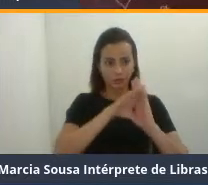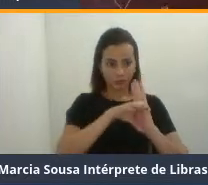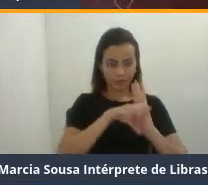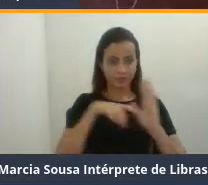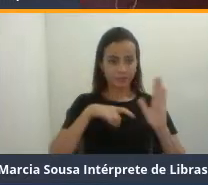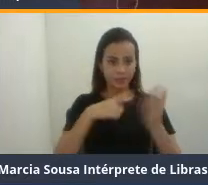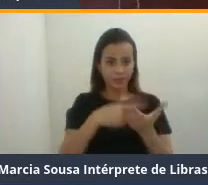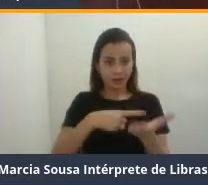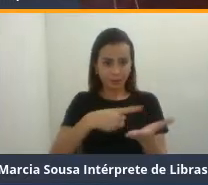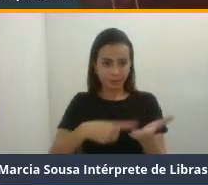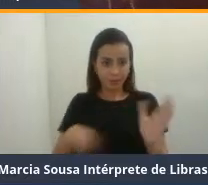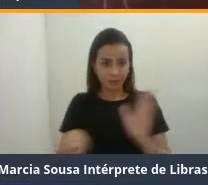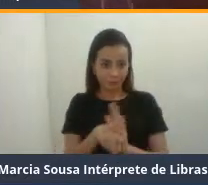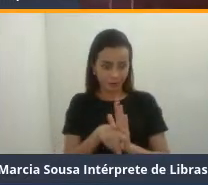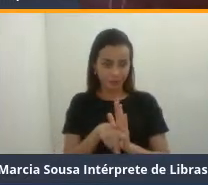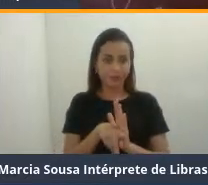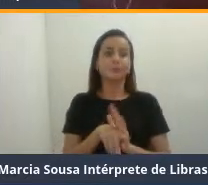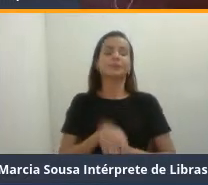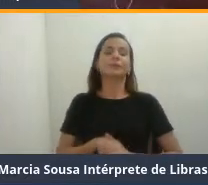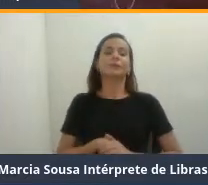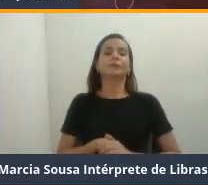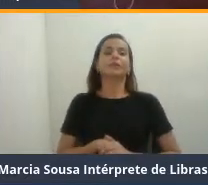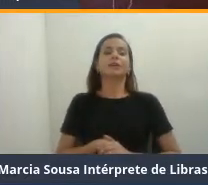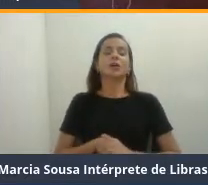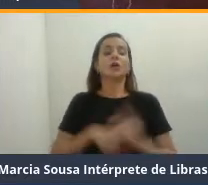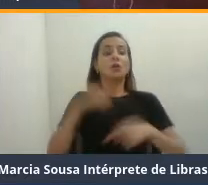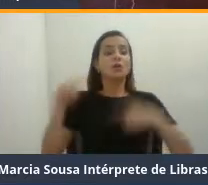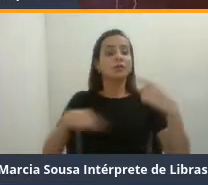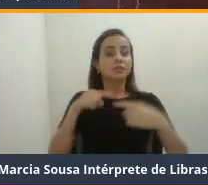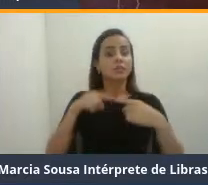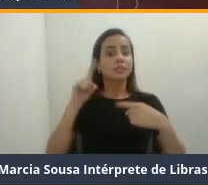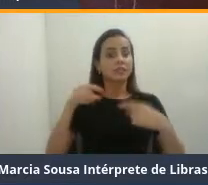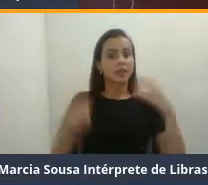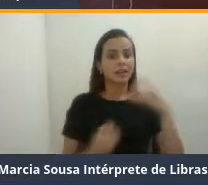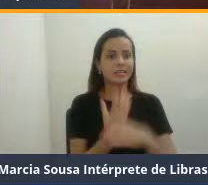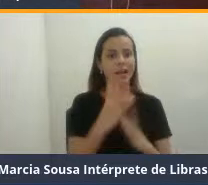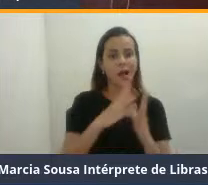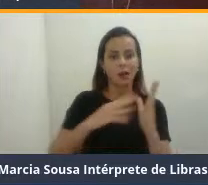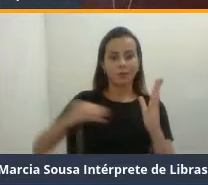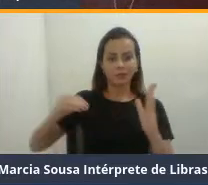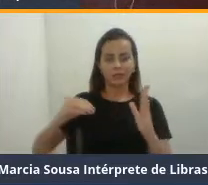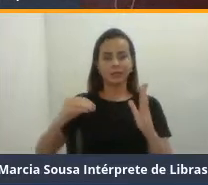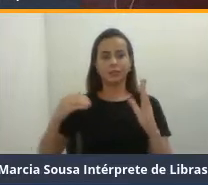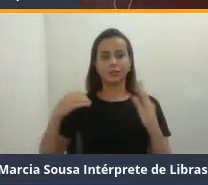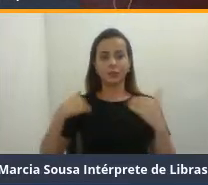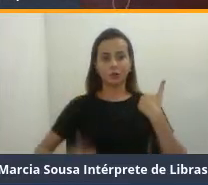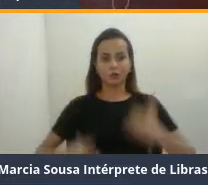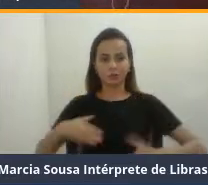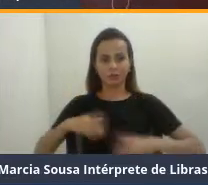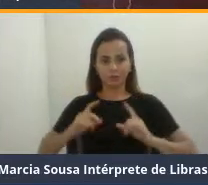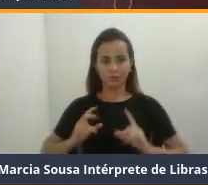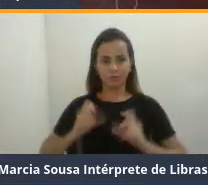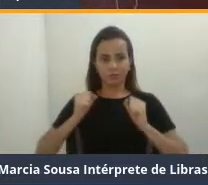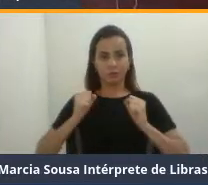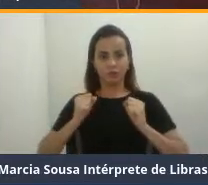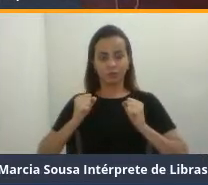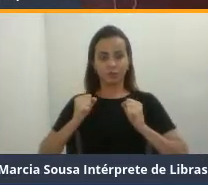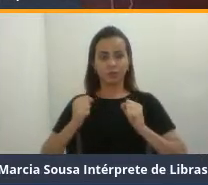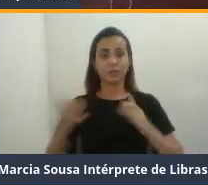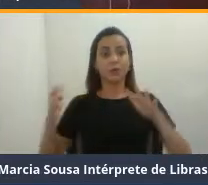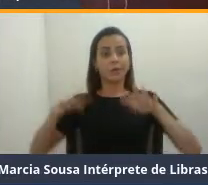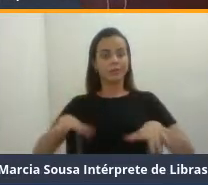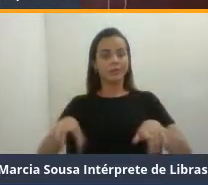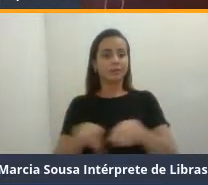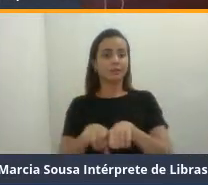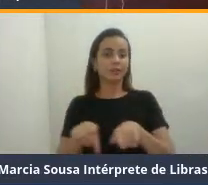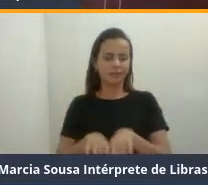CrossFit, certo? O objetivo do CrossFit é criar um modelo de condicionamento físico abrangente, generalizado e inclusivo, certo? Então,